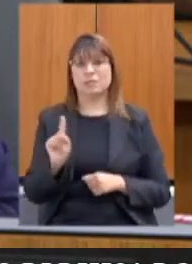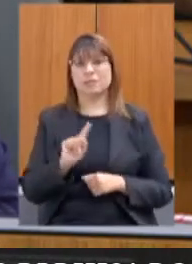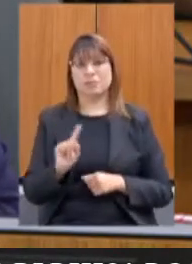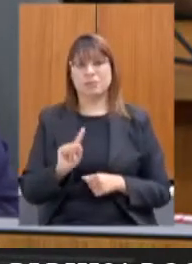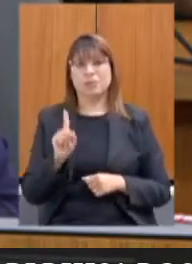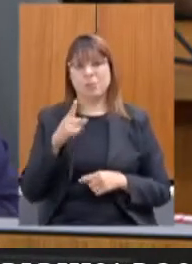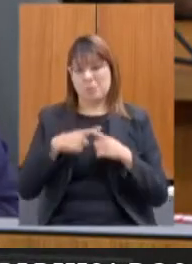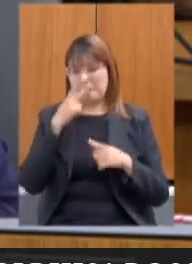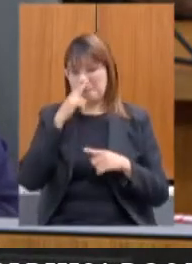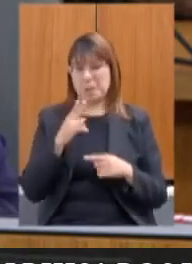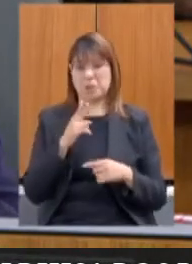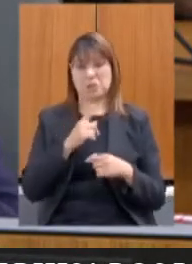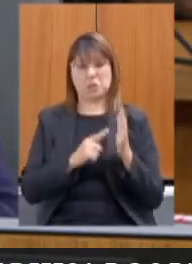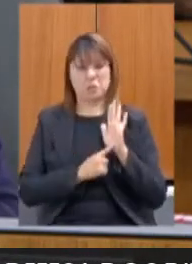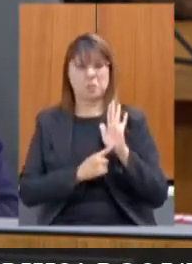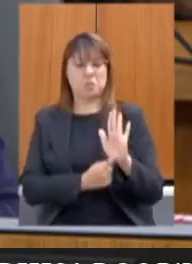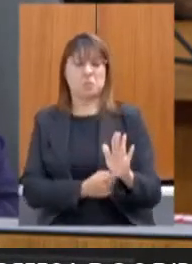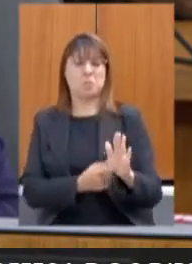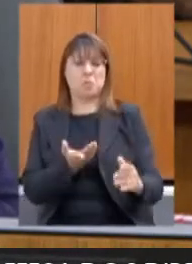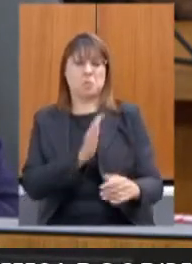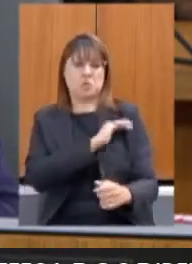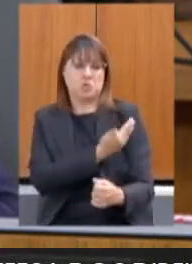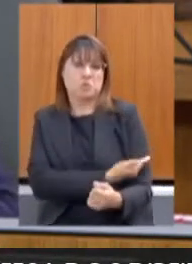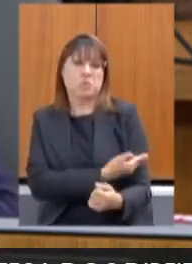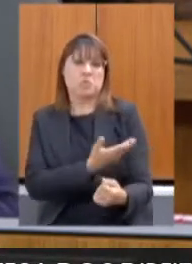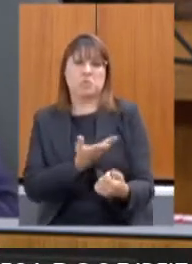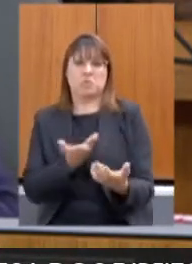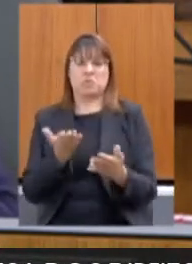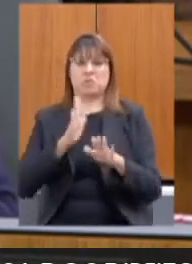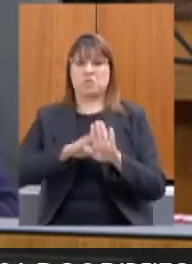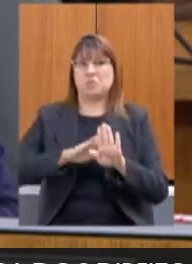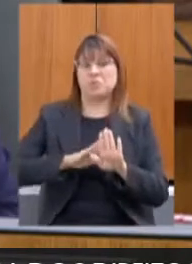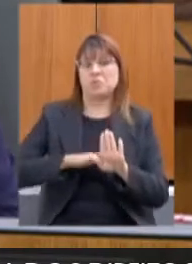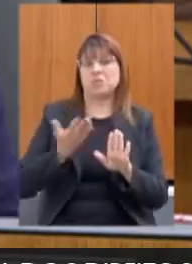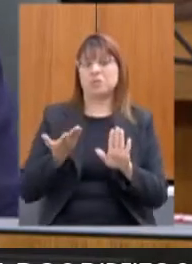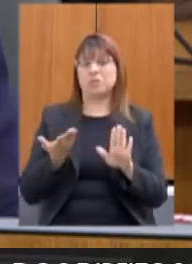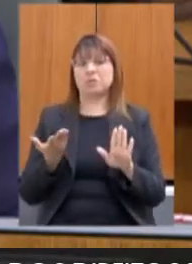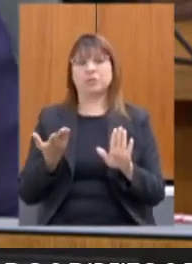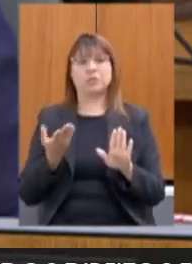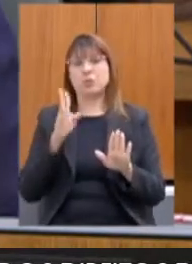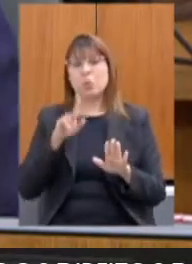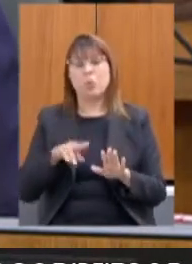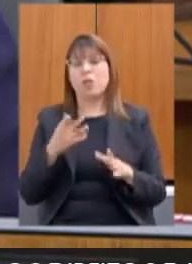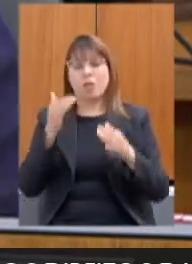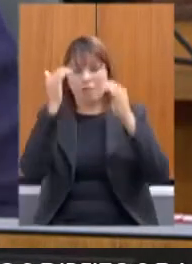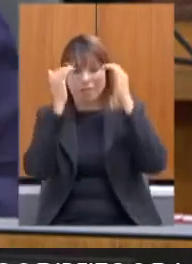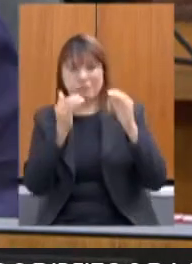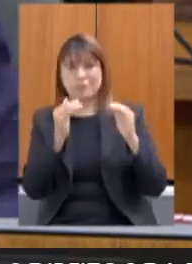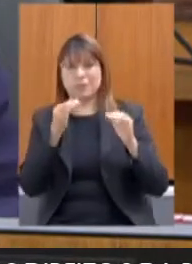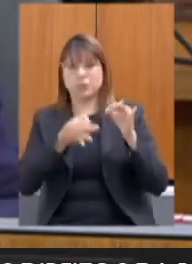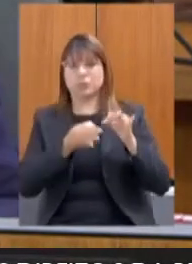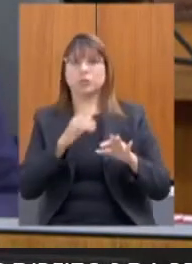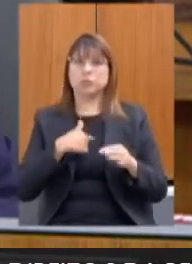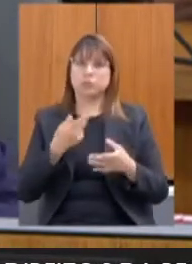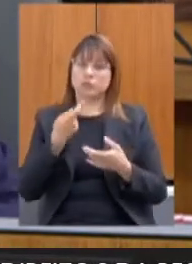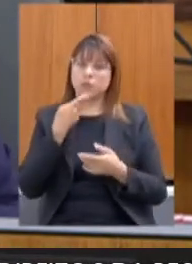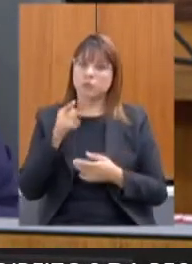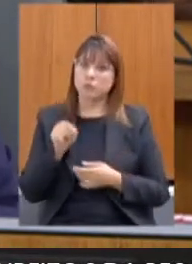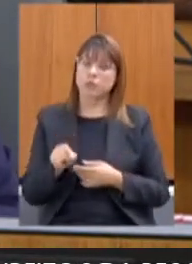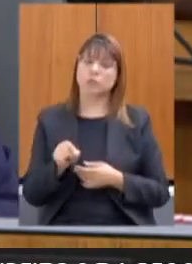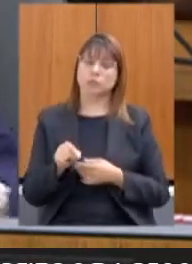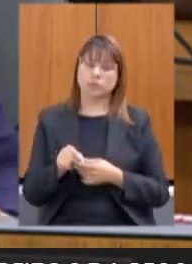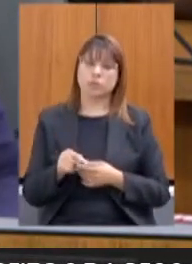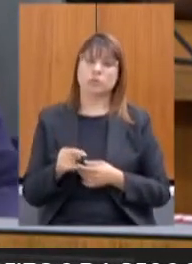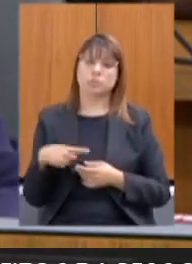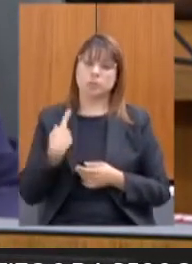força e de viés ideológico do que propriamente a cumprimento de uma decisão judicial. Então, queria deixar esse apelo para que nós